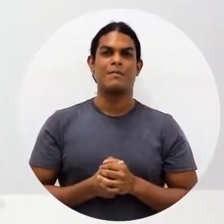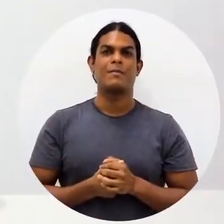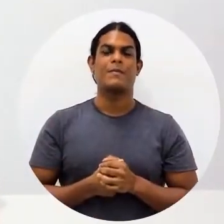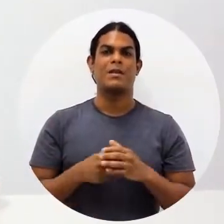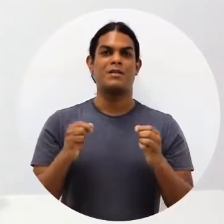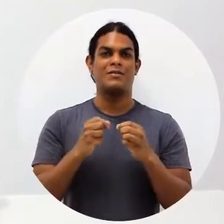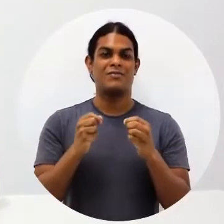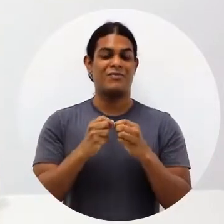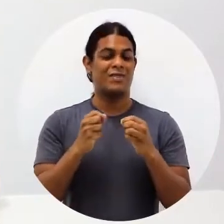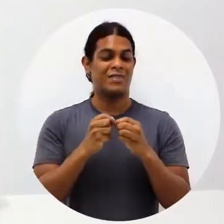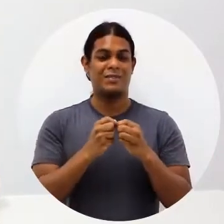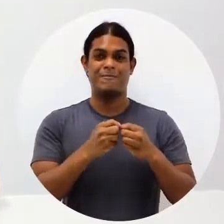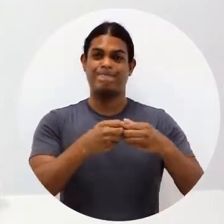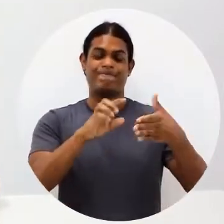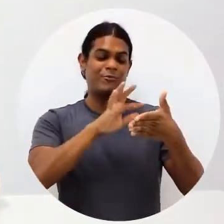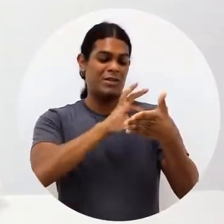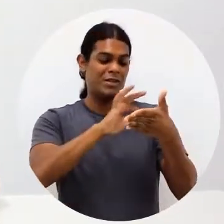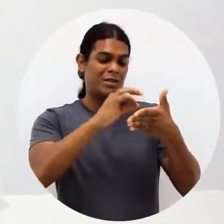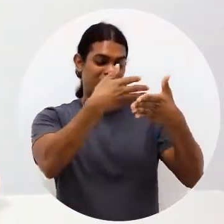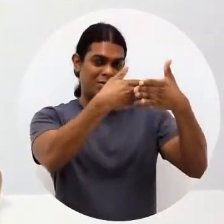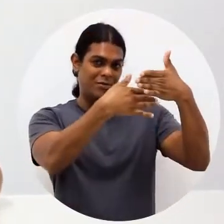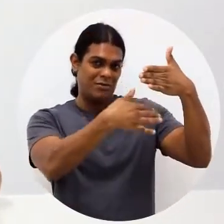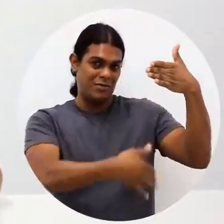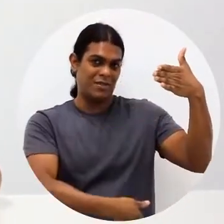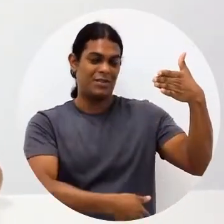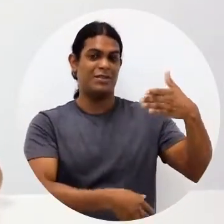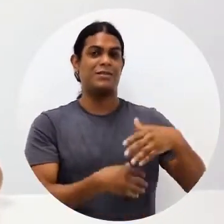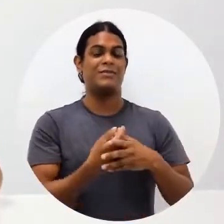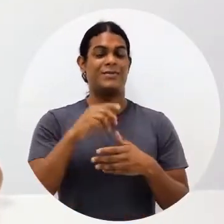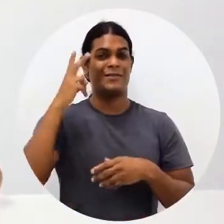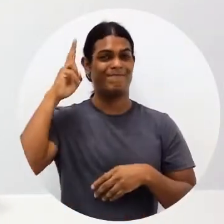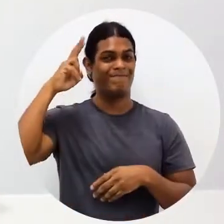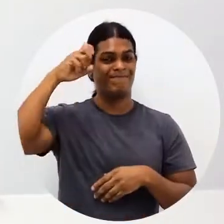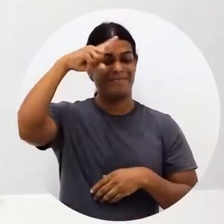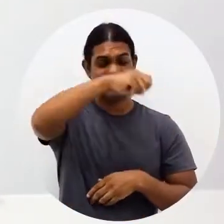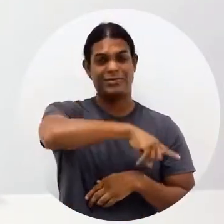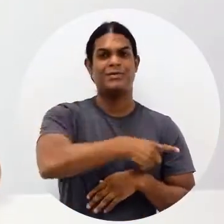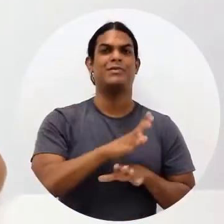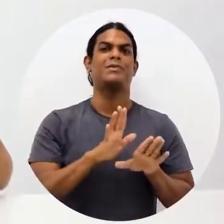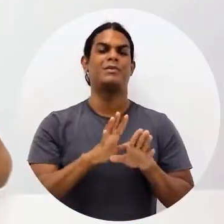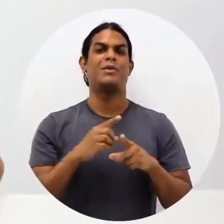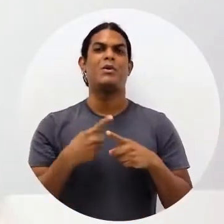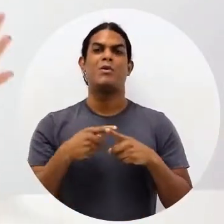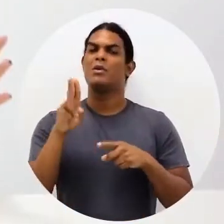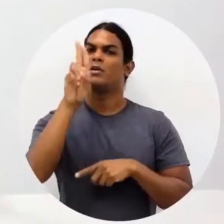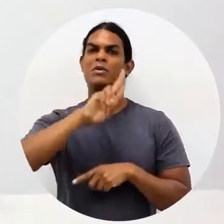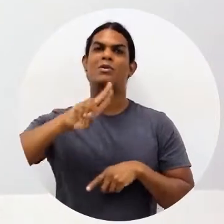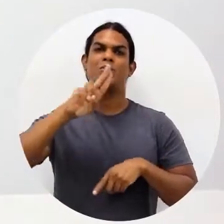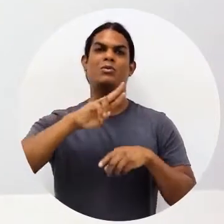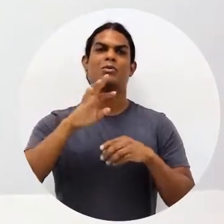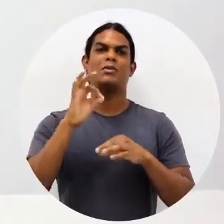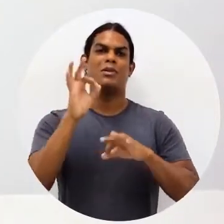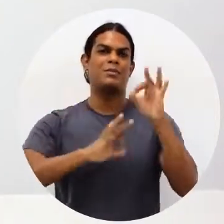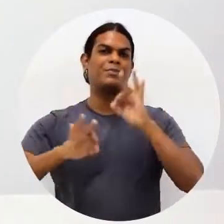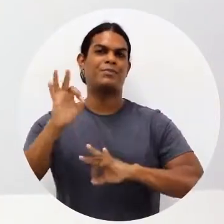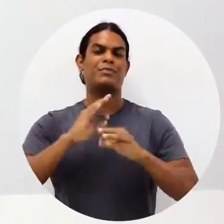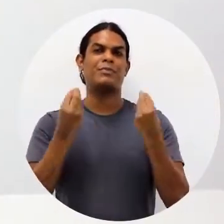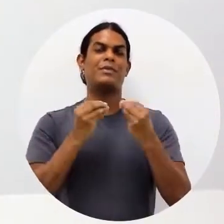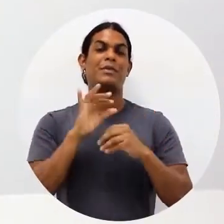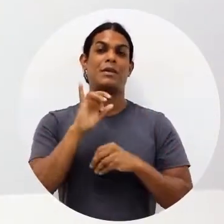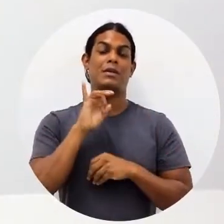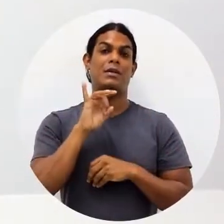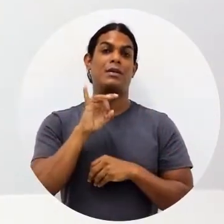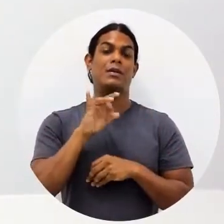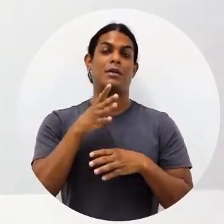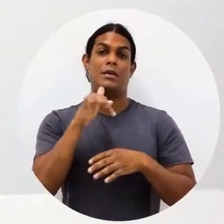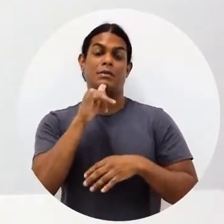fazendo uma lista, talvez, não funcione muito bem, porque a gente não memoriza isso numa ordem. A gente não usa... Hoje eu vou falar só dias